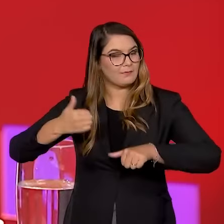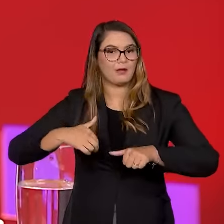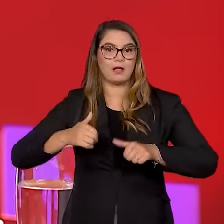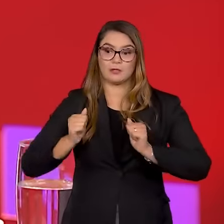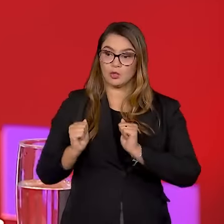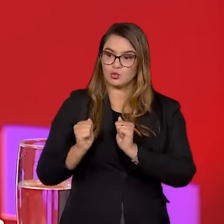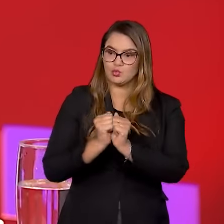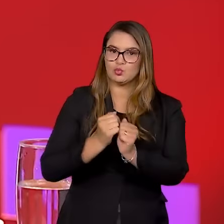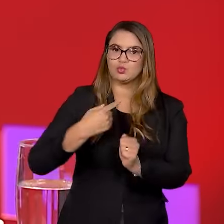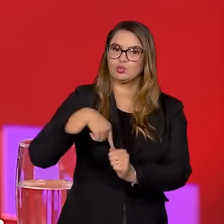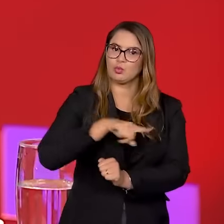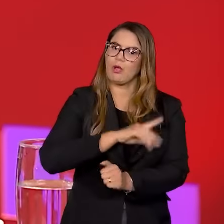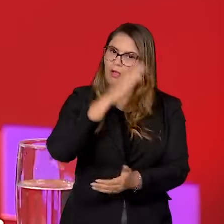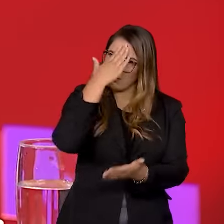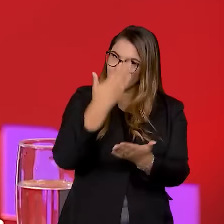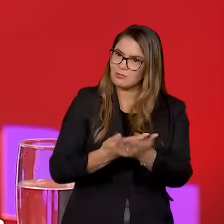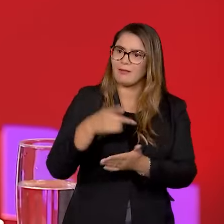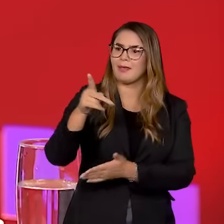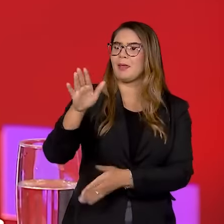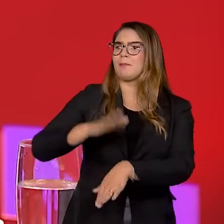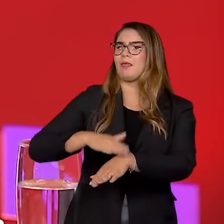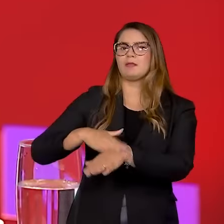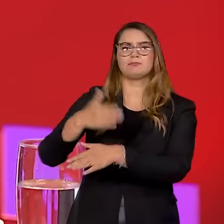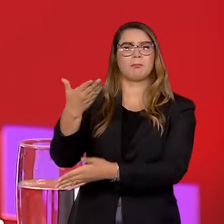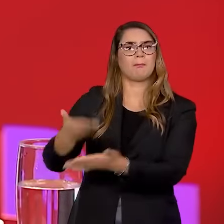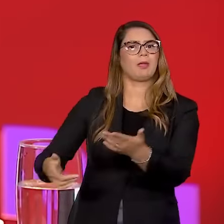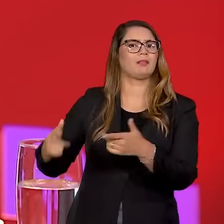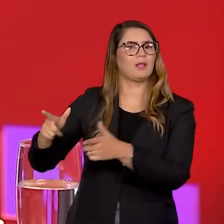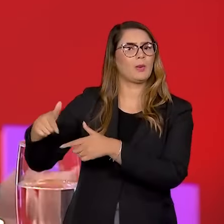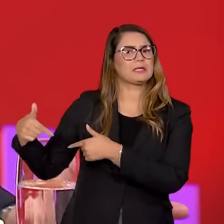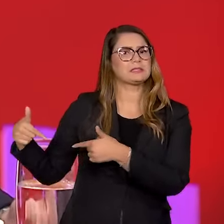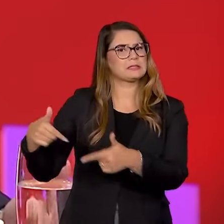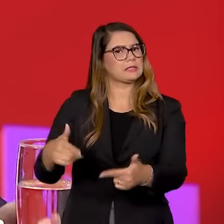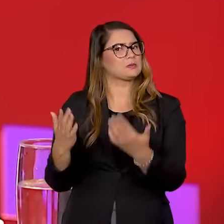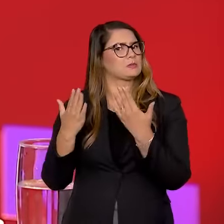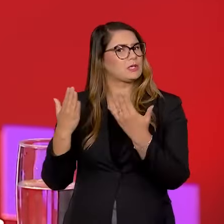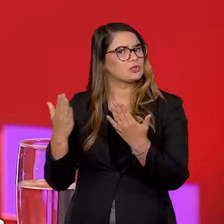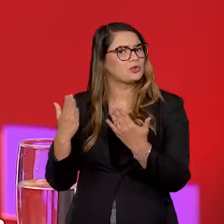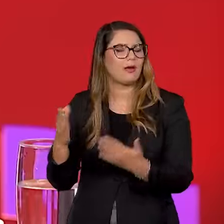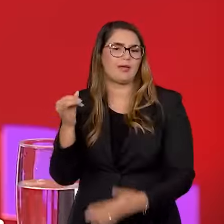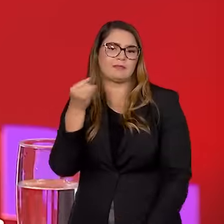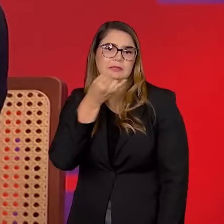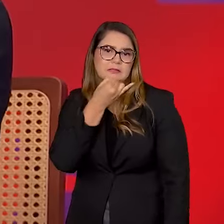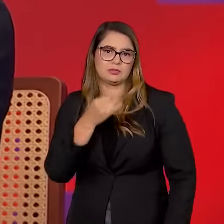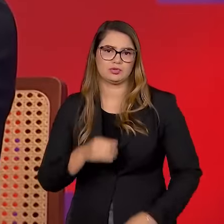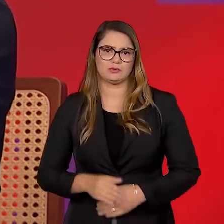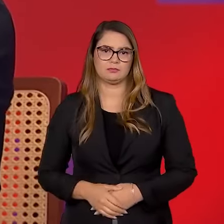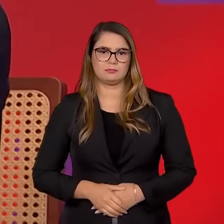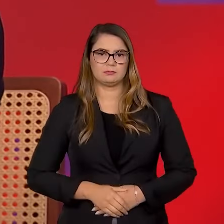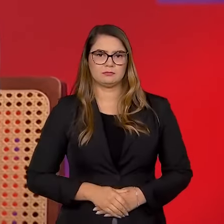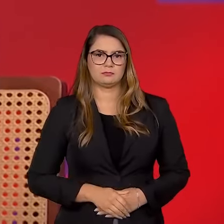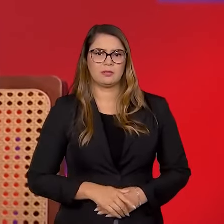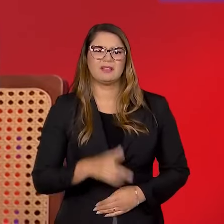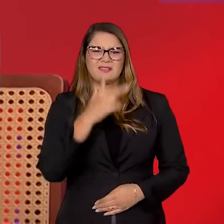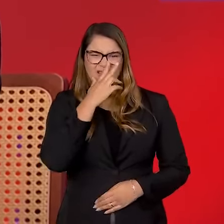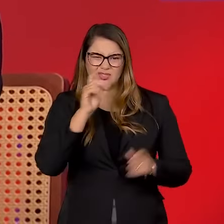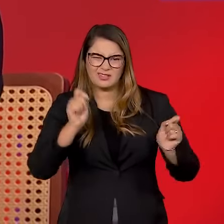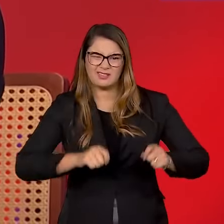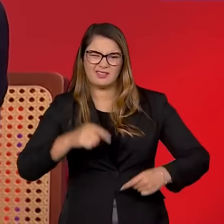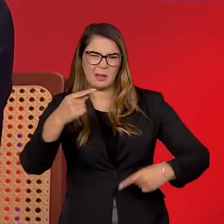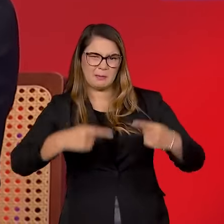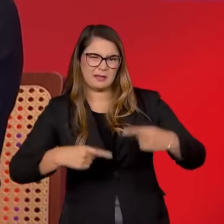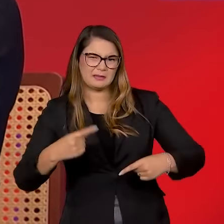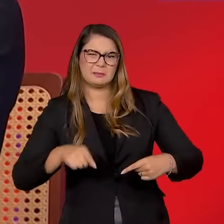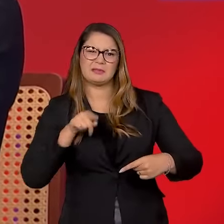lado para a recuperação dessa credibilidade que ele próprio perdeu nessas ações, enfim, tão questionáveis e tão lamentáveis. Você acha que tem algum espaço para debater, por